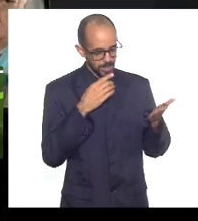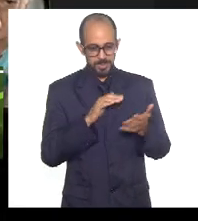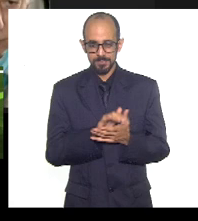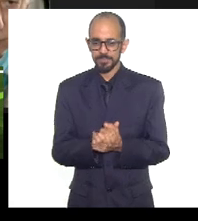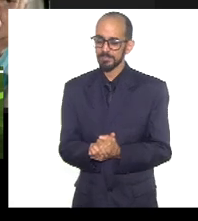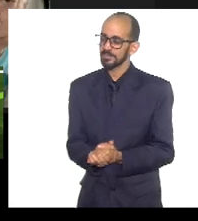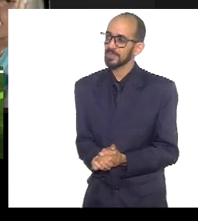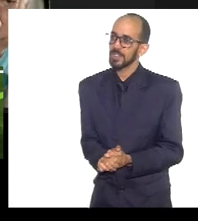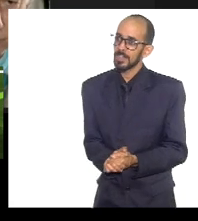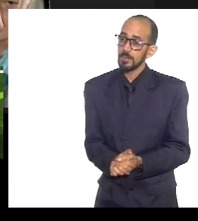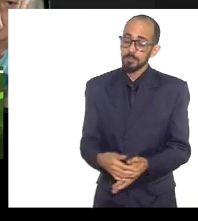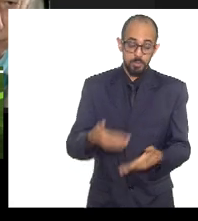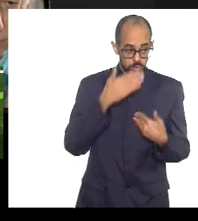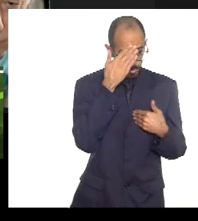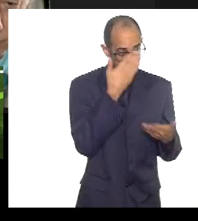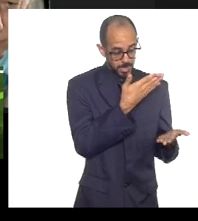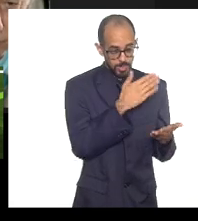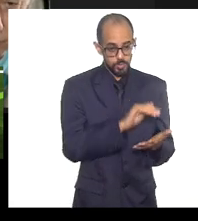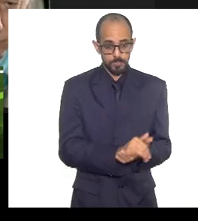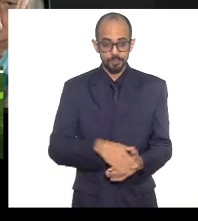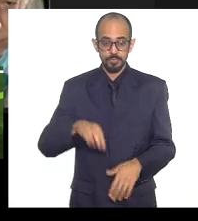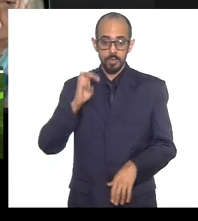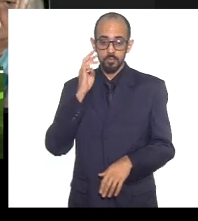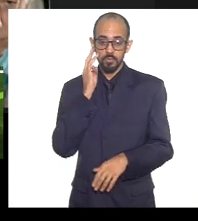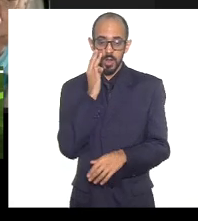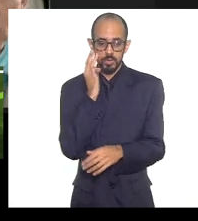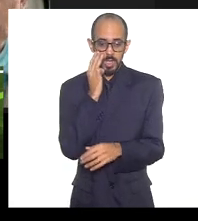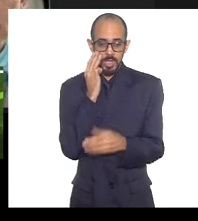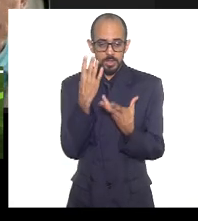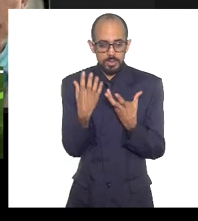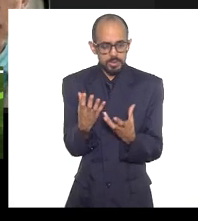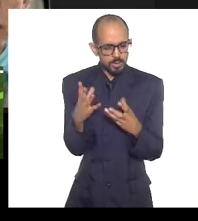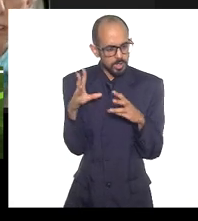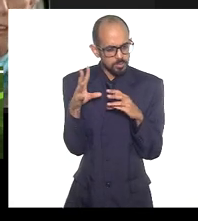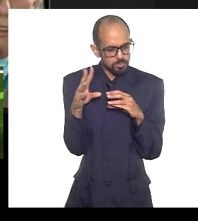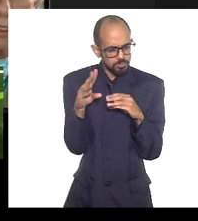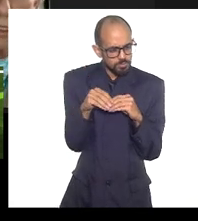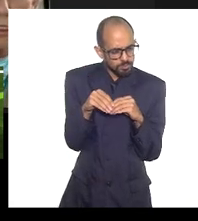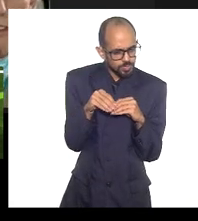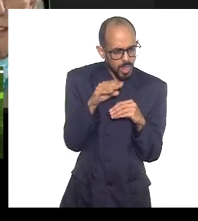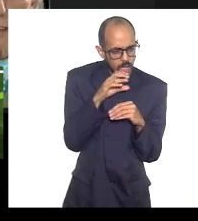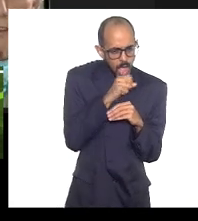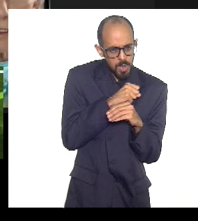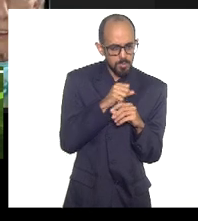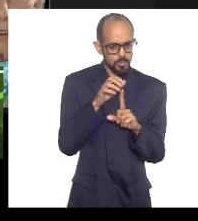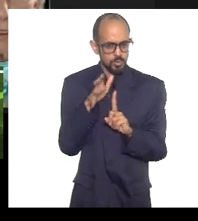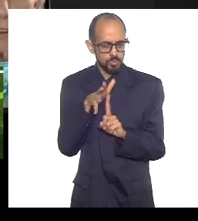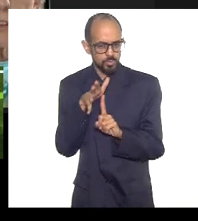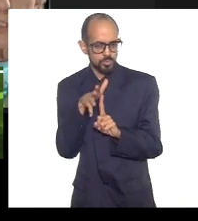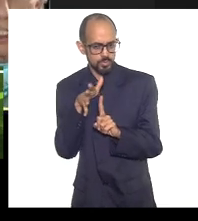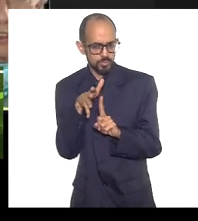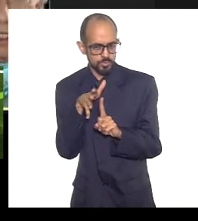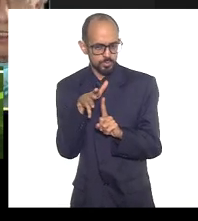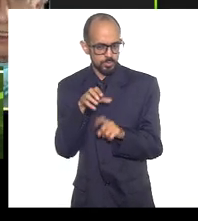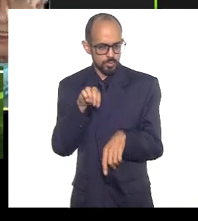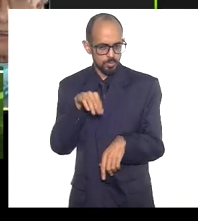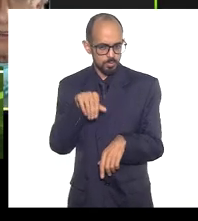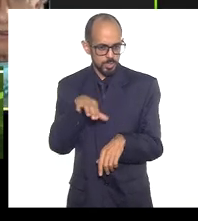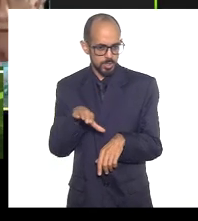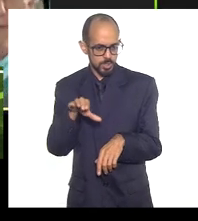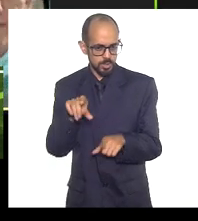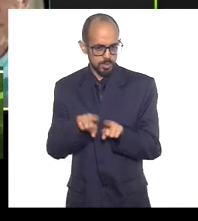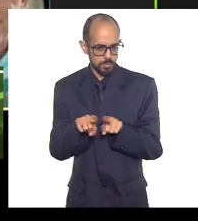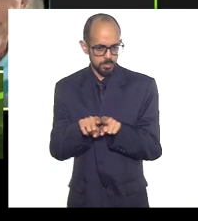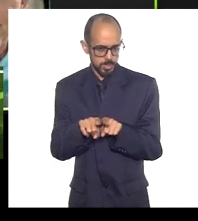Obrigada, deputada Mônica. Deputado Valdeck, quer fazer uma brevíssima consideração e deputado Carlos Mink também? Um minutinho, deputado